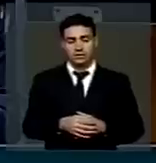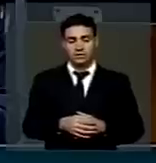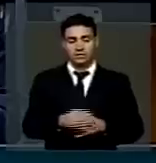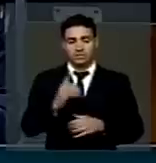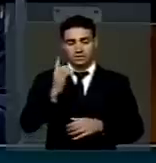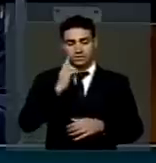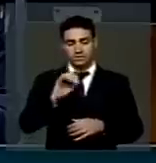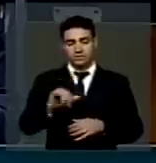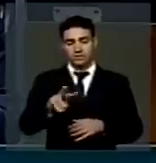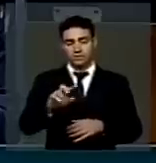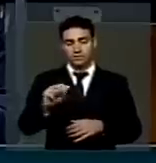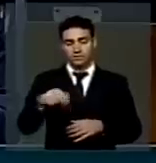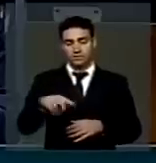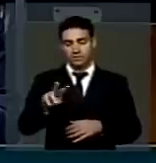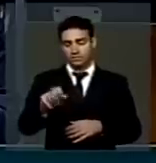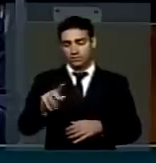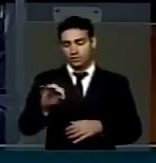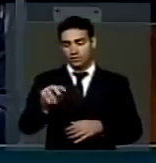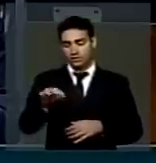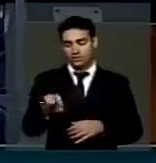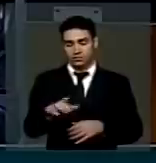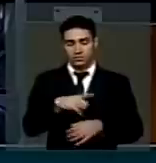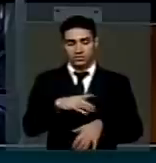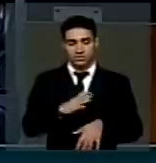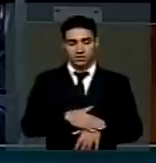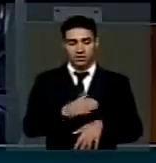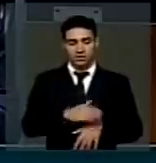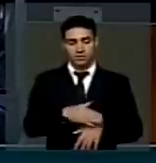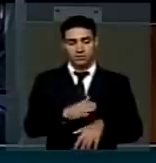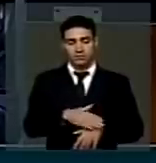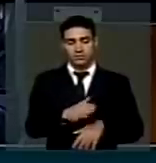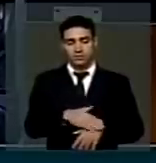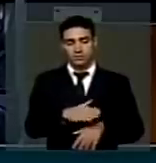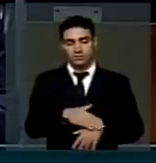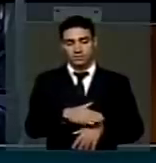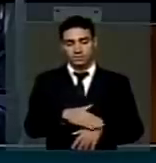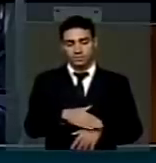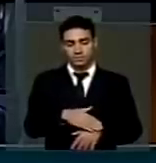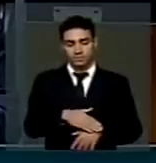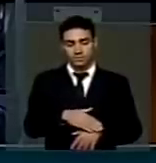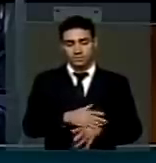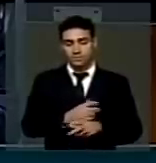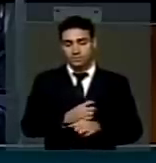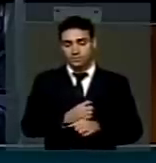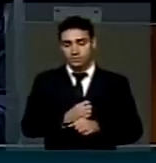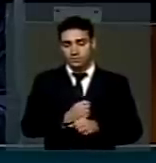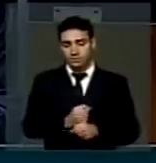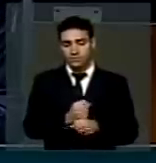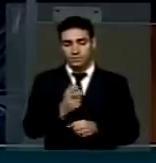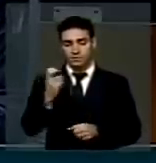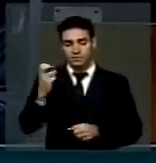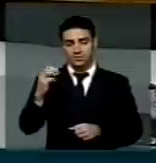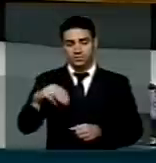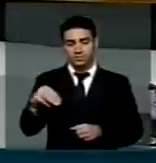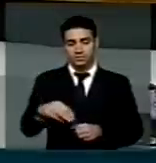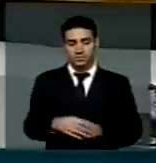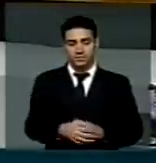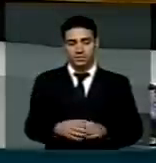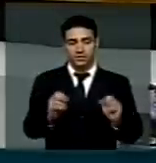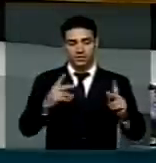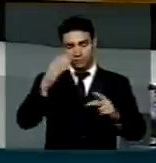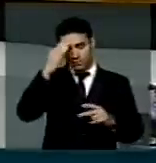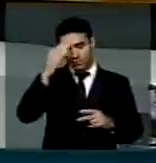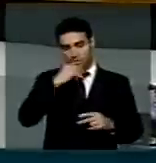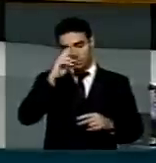Deputado Ivan Valente, V. Exª dispõe de cinco minutos. Obrigado,